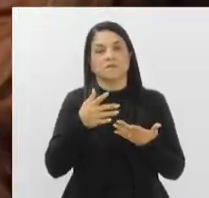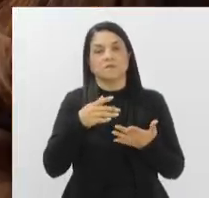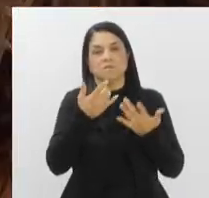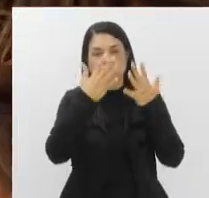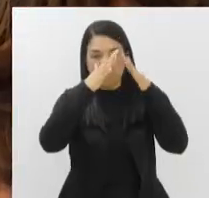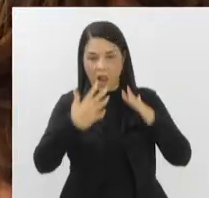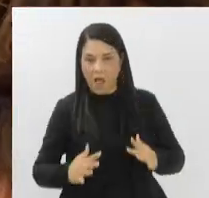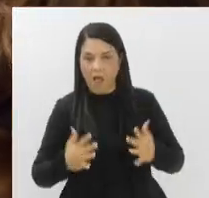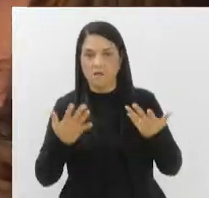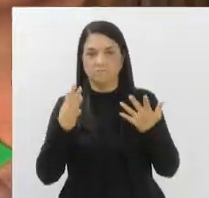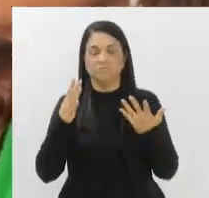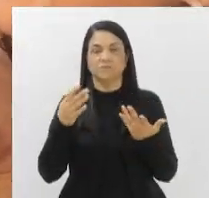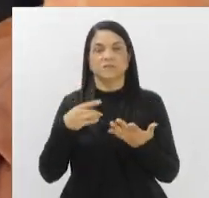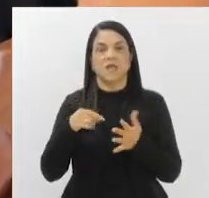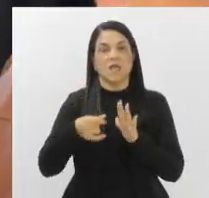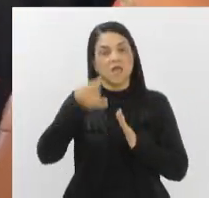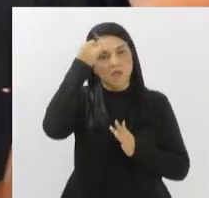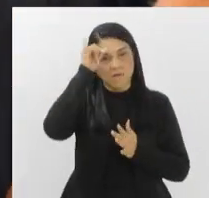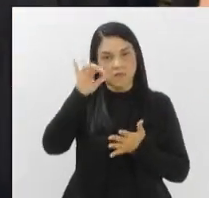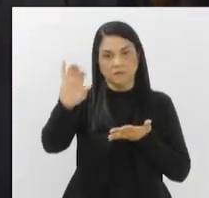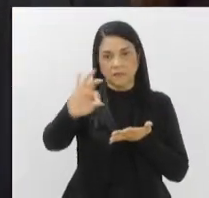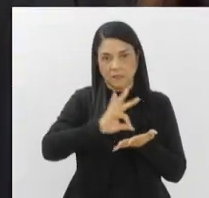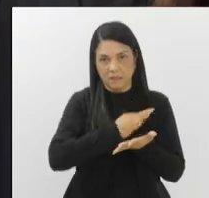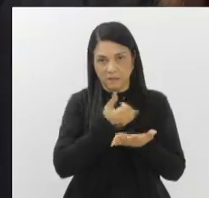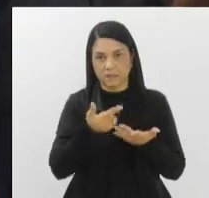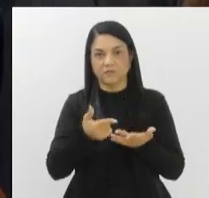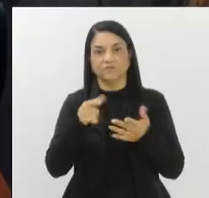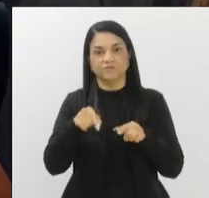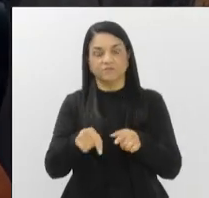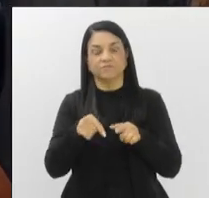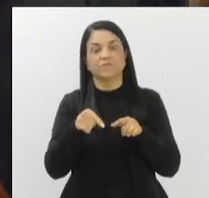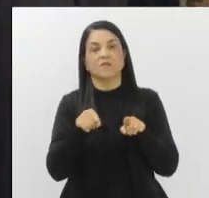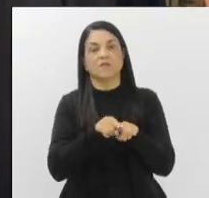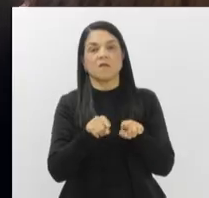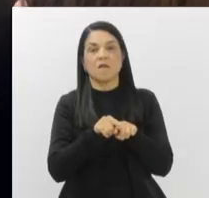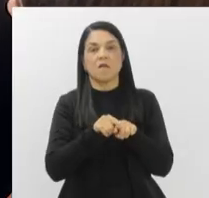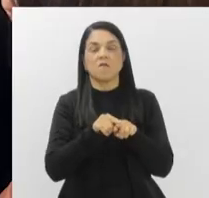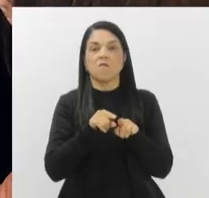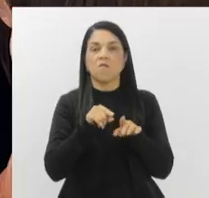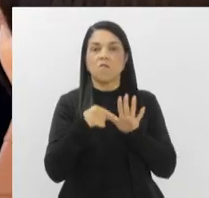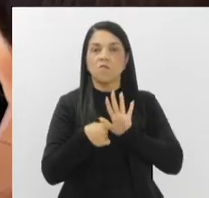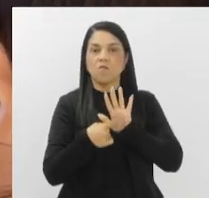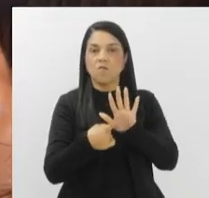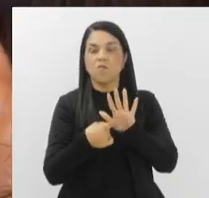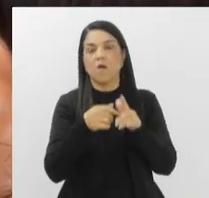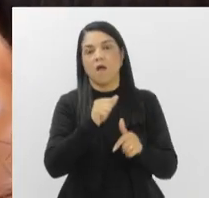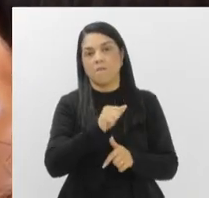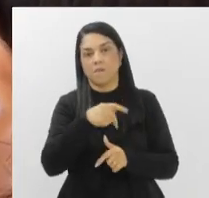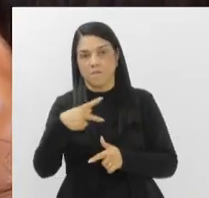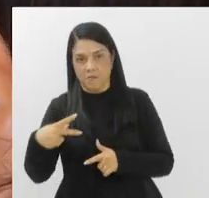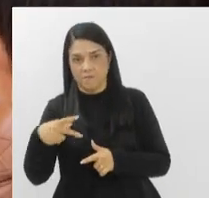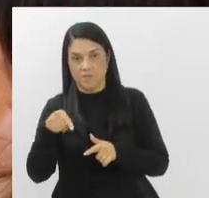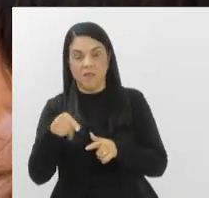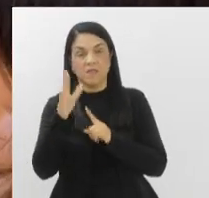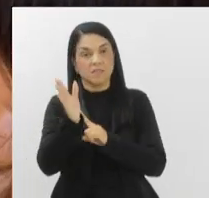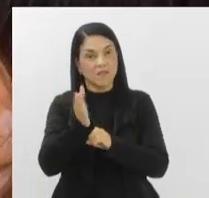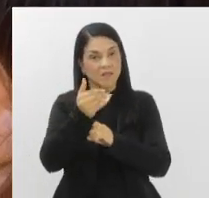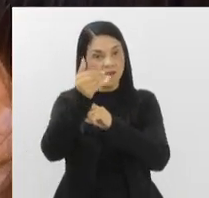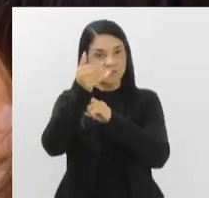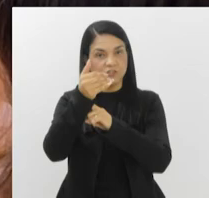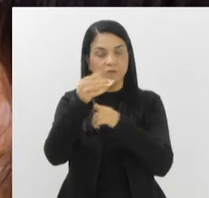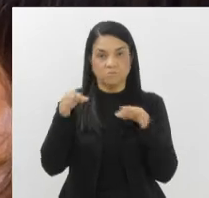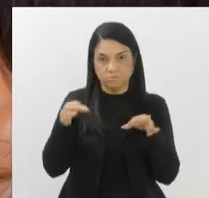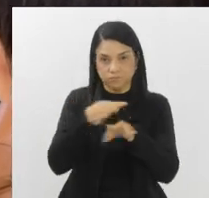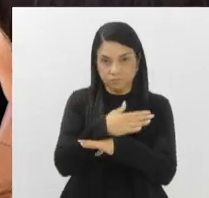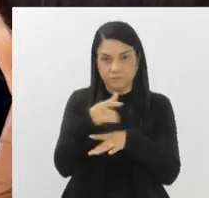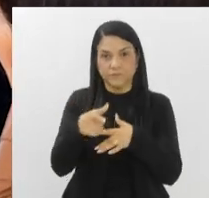Esse é o sistema Cell Broadcast que vai ajudar a salvar vidas. Quando a tecnologia estiver efetivamente implementada, a